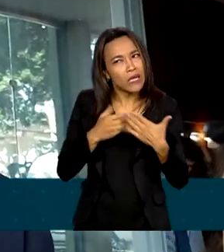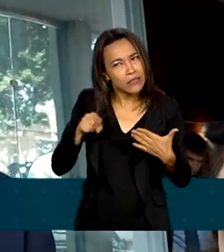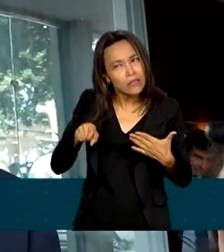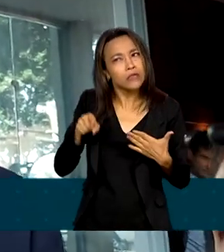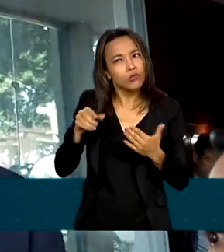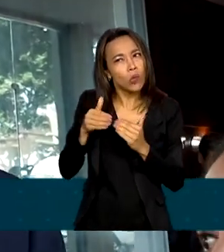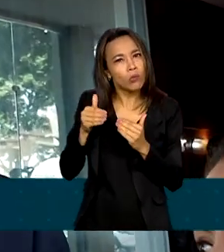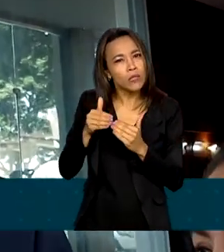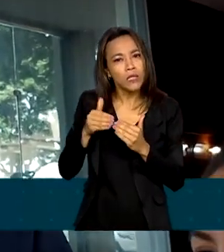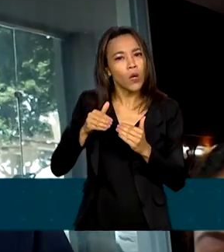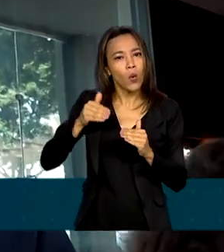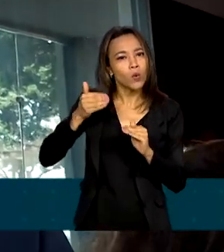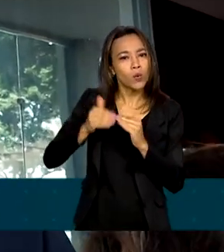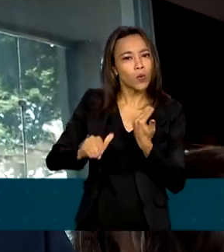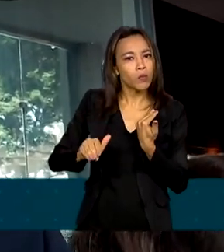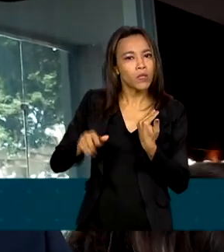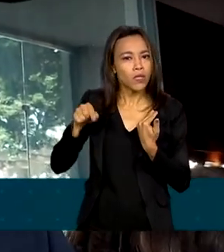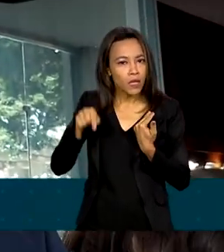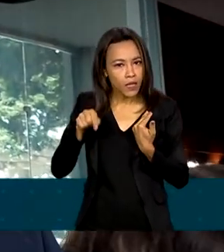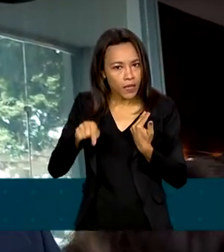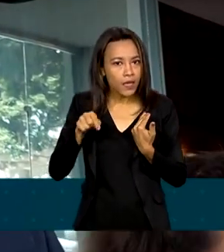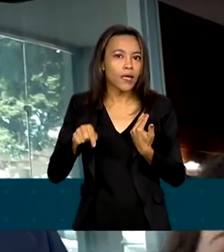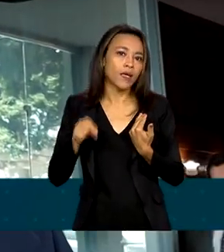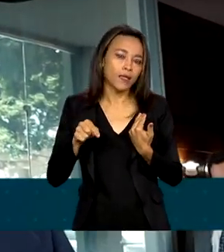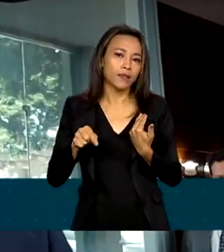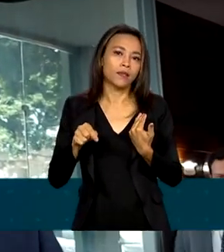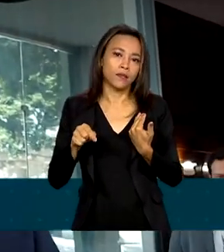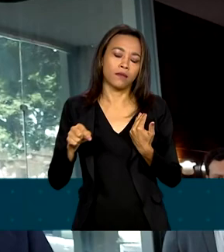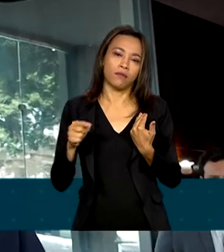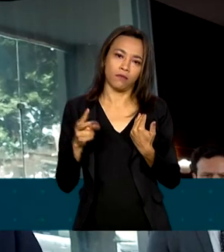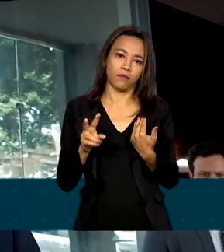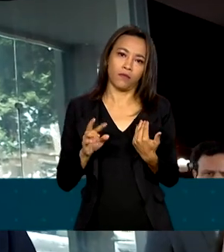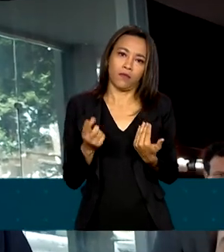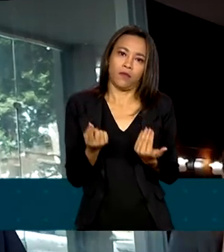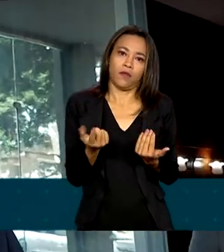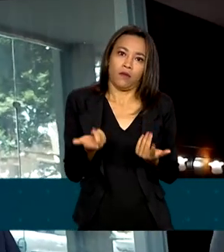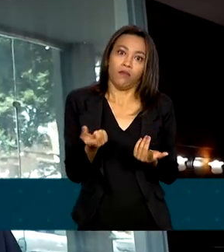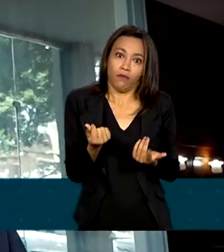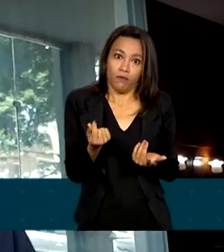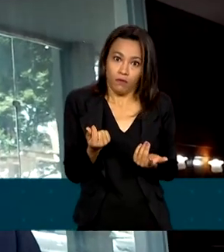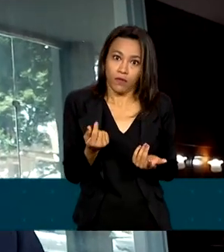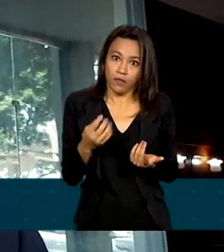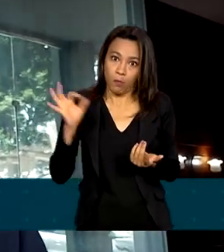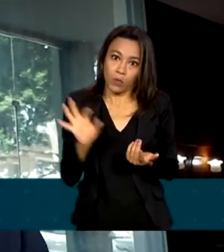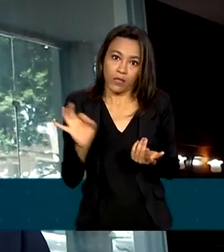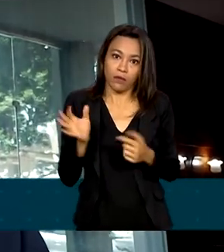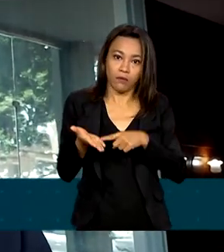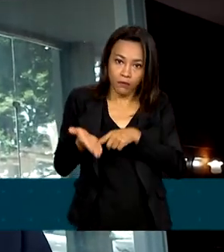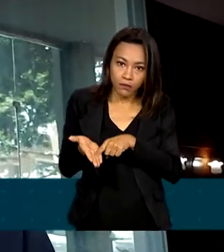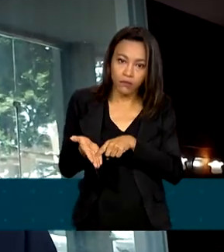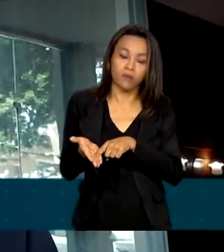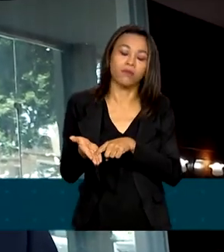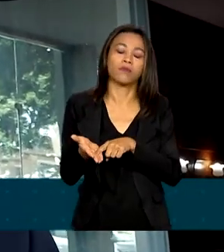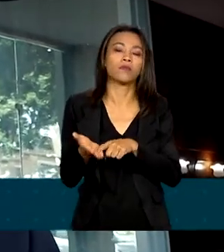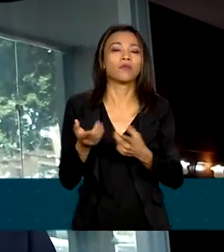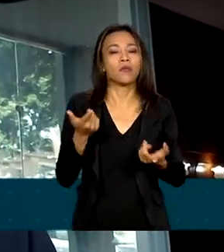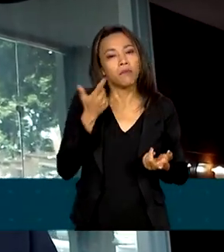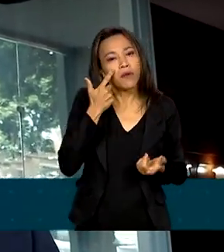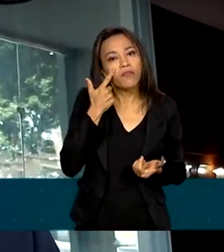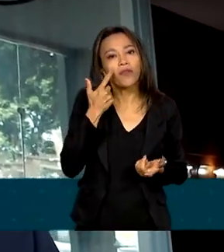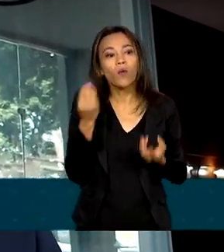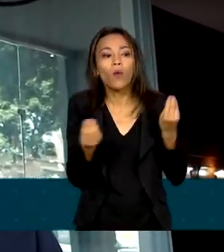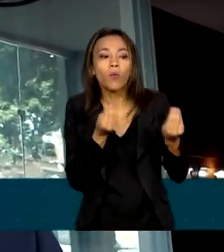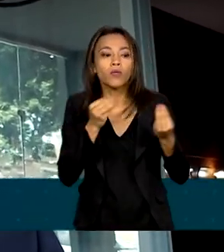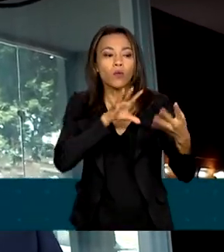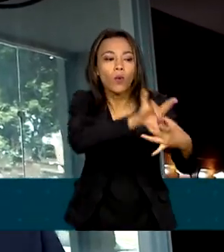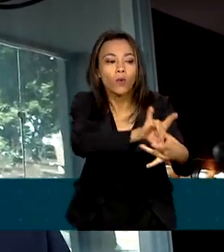adequado ou se esse comprometimento está excessivo à luz da situação das famílias